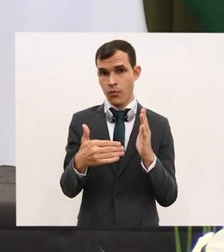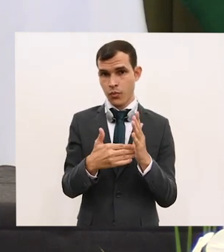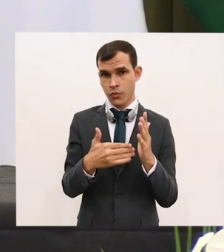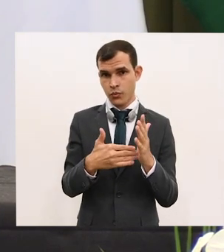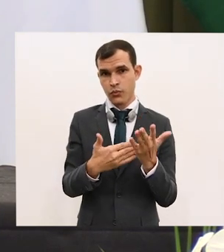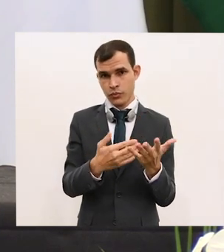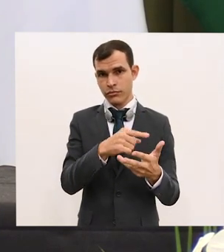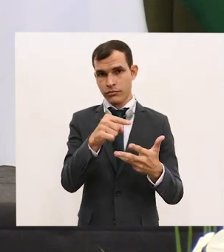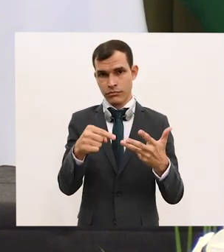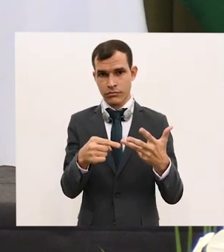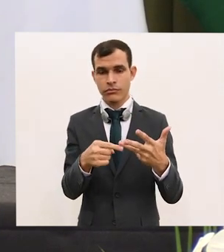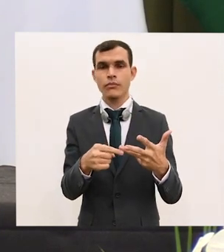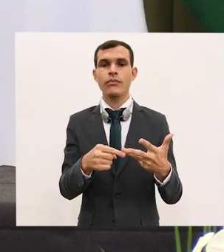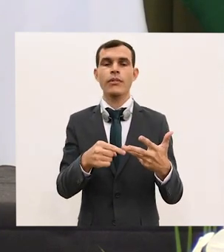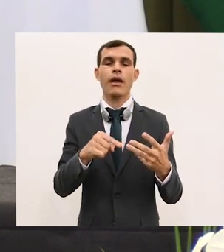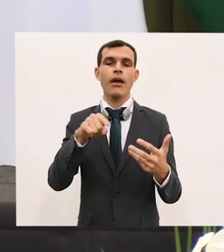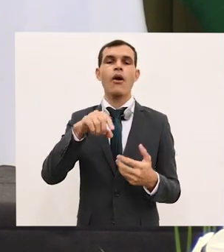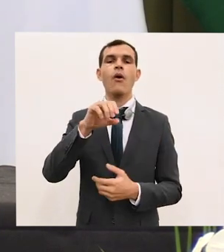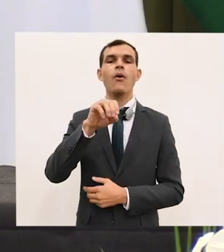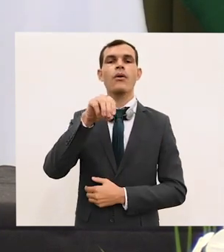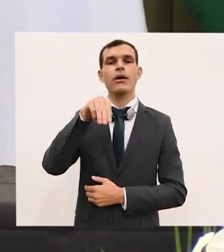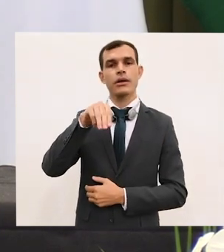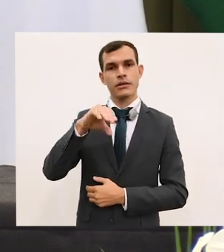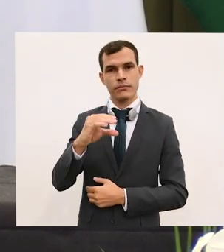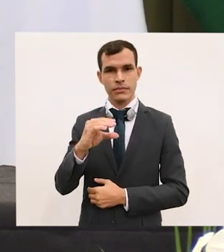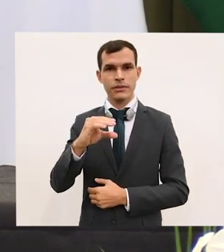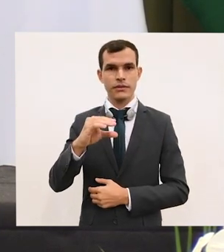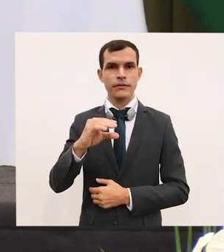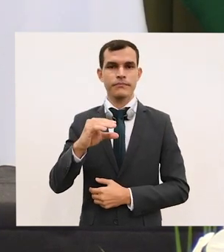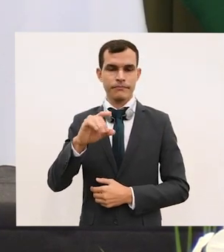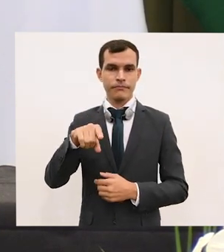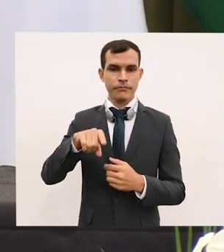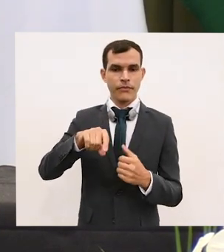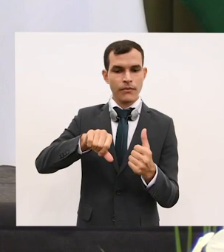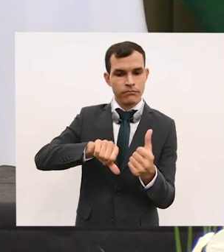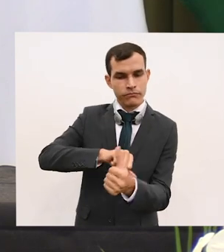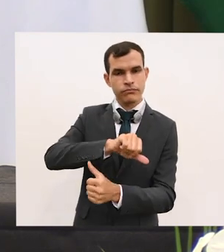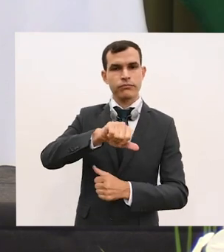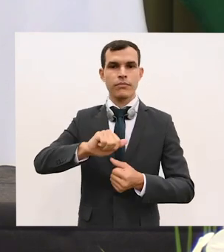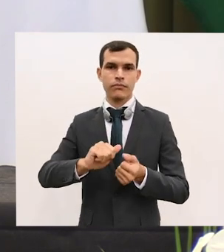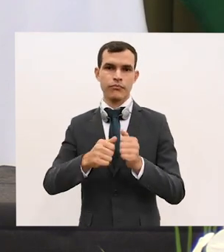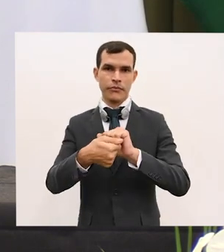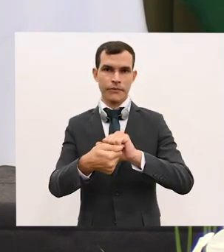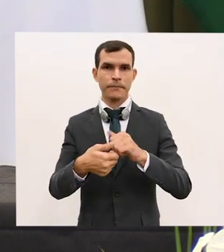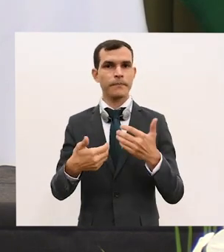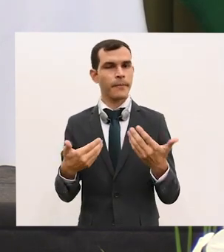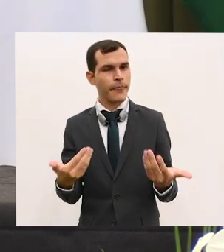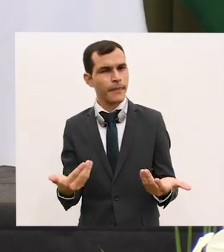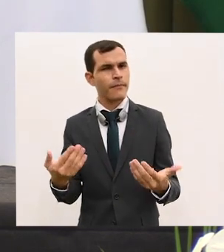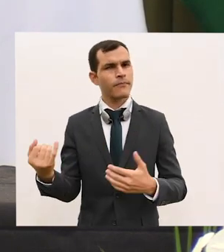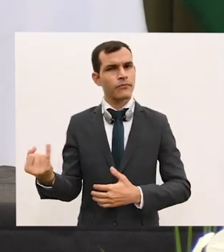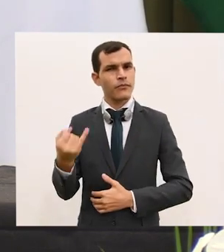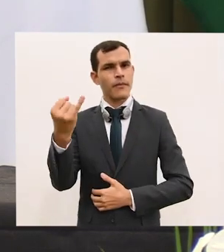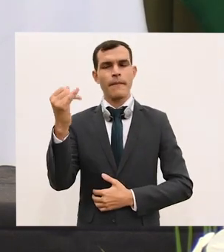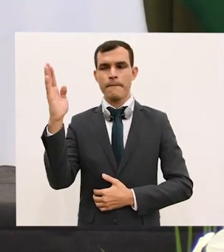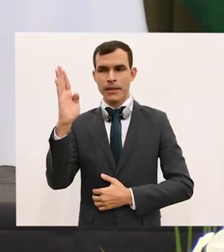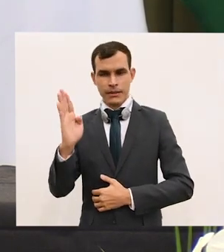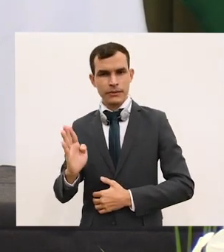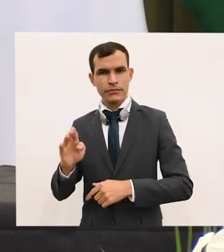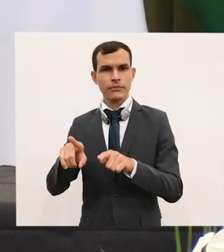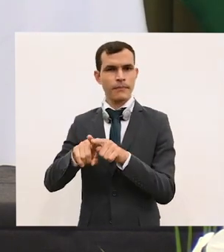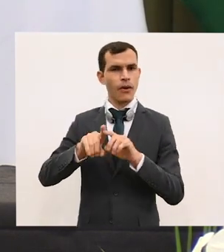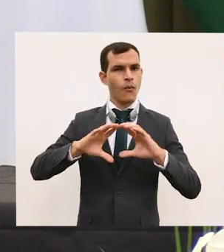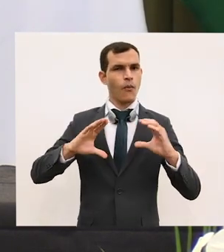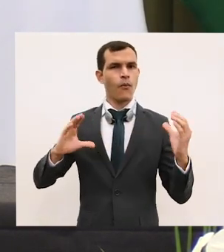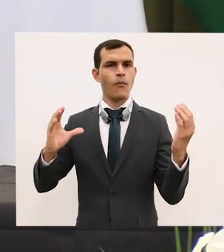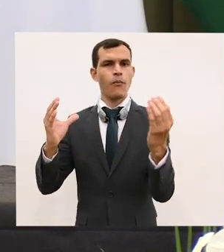ordem, a reforma da OMC. São temas relevantes para que o Brasil e a comunidade internacional avancem no sentido de